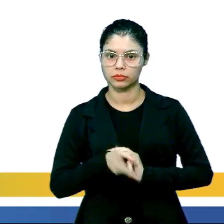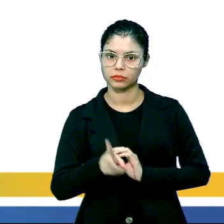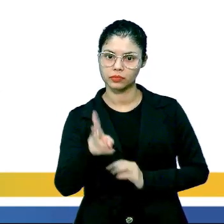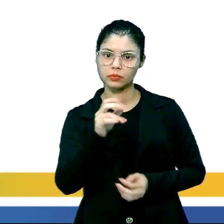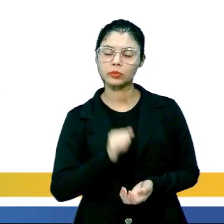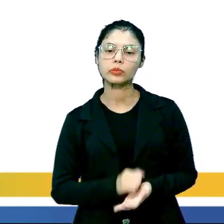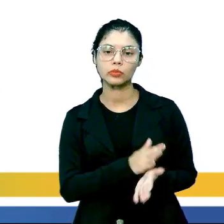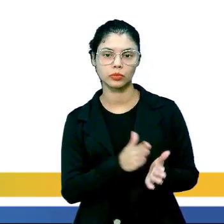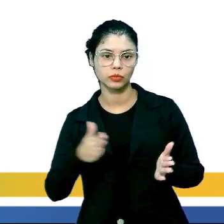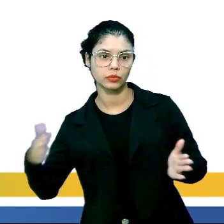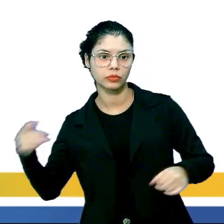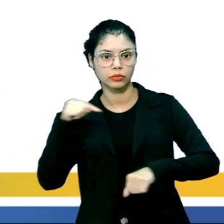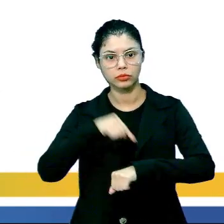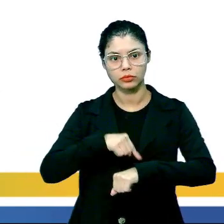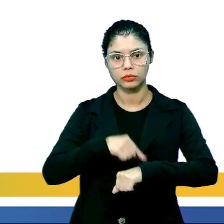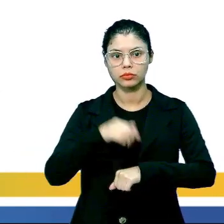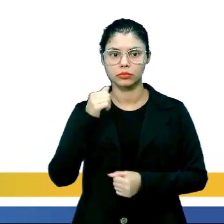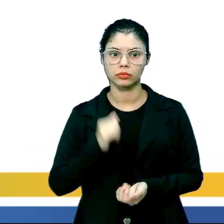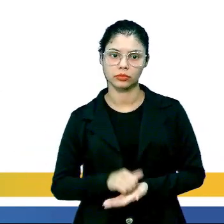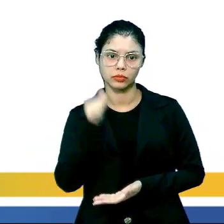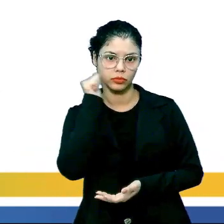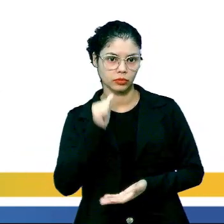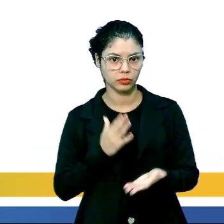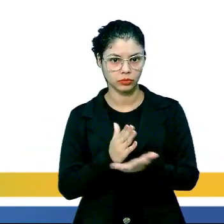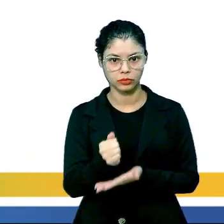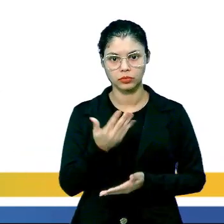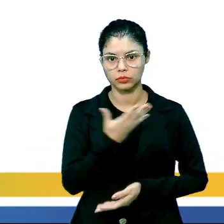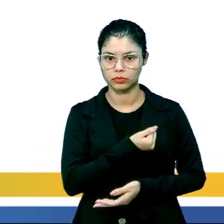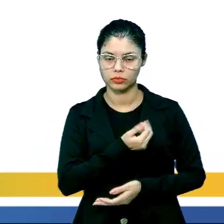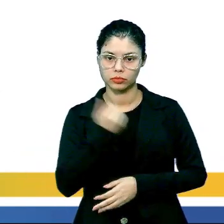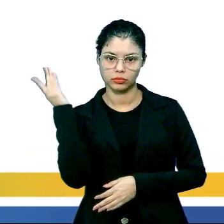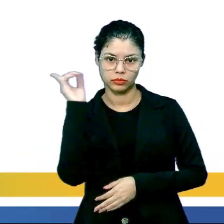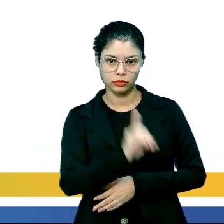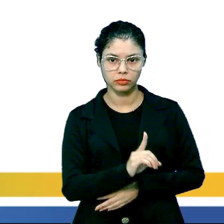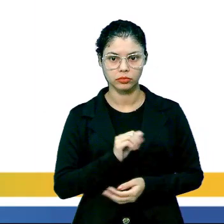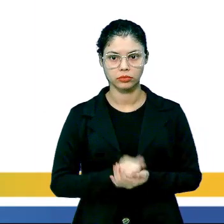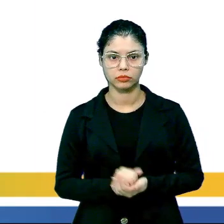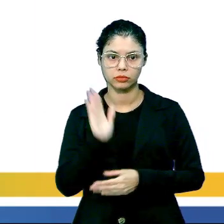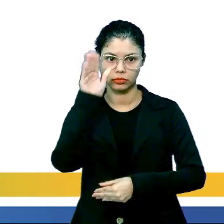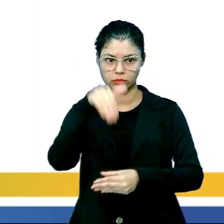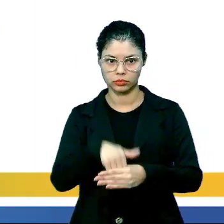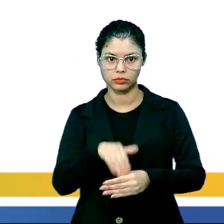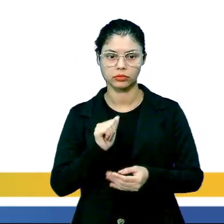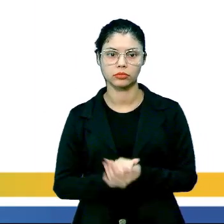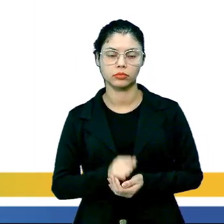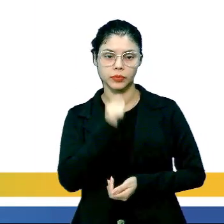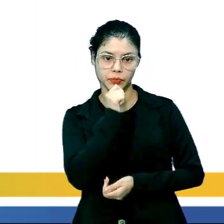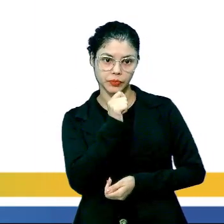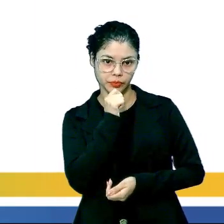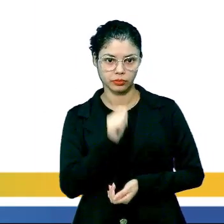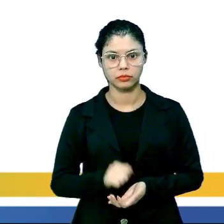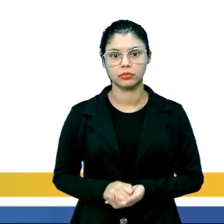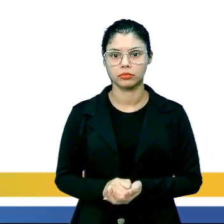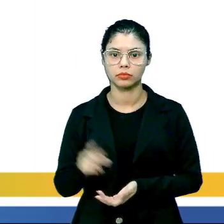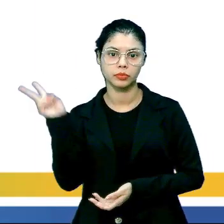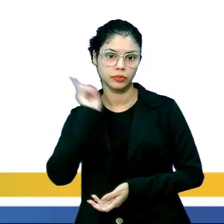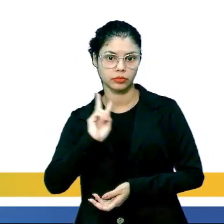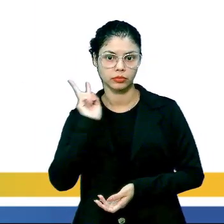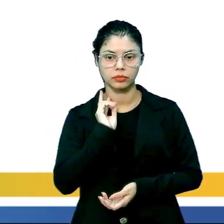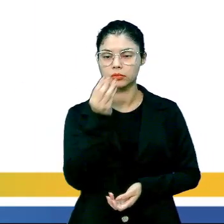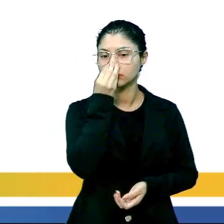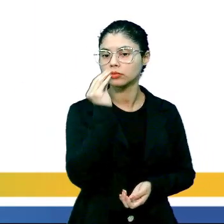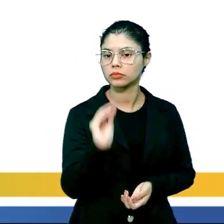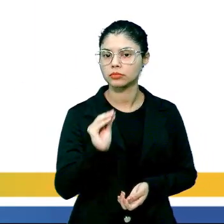ao longo do tempo, as mulheres conquistaram inúmeros direitos, como o direito ao voto, contudo, elas ainda são